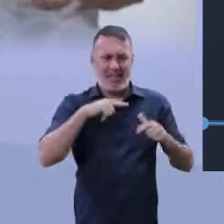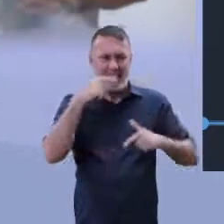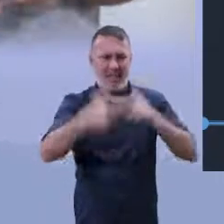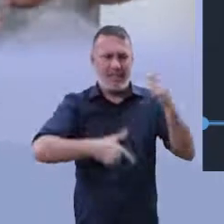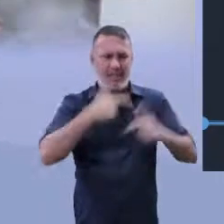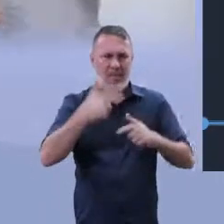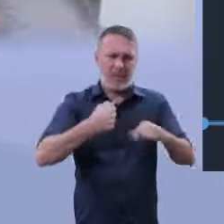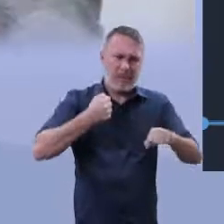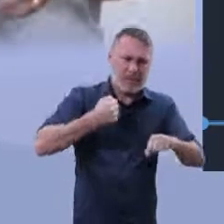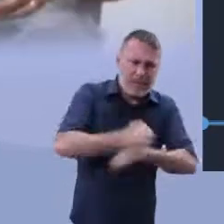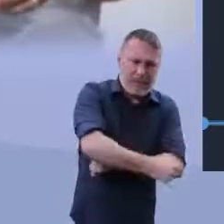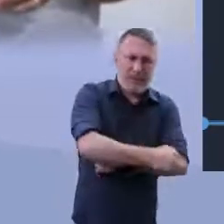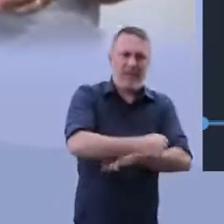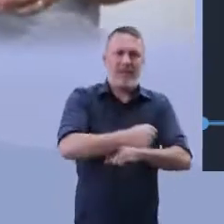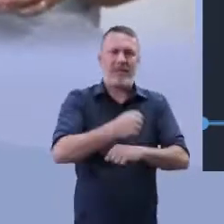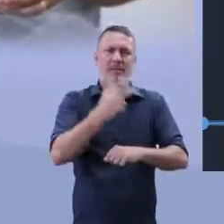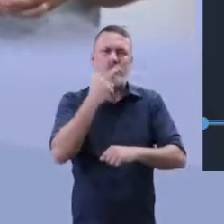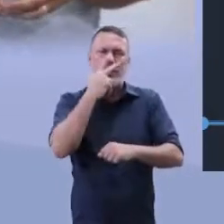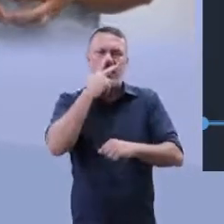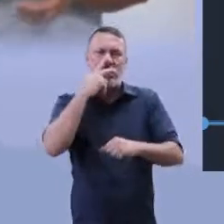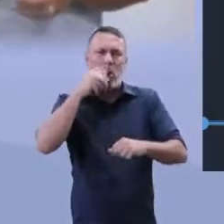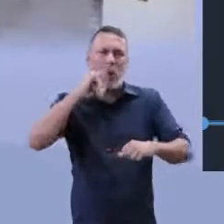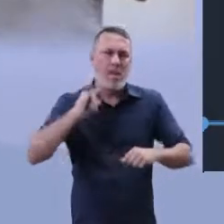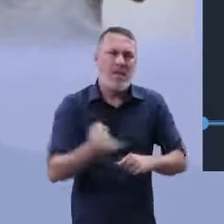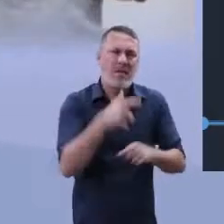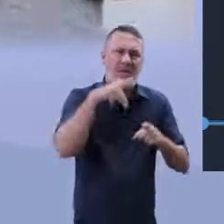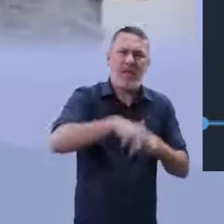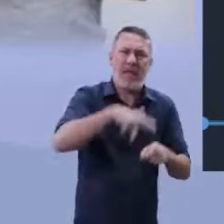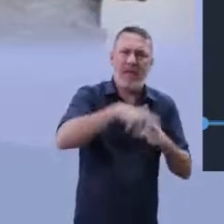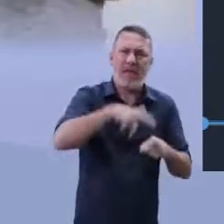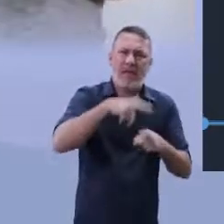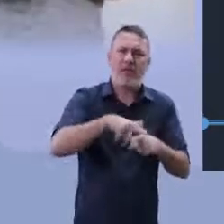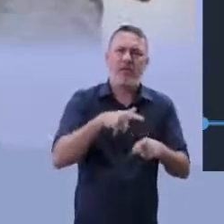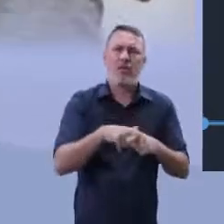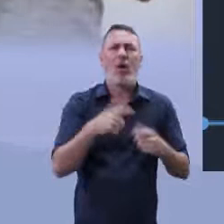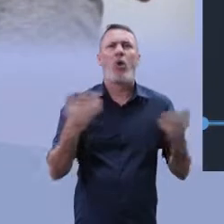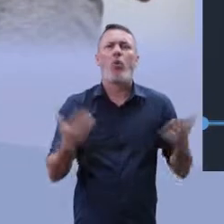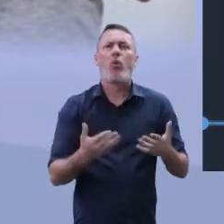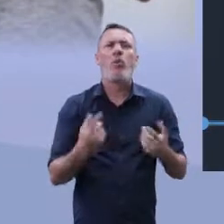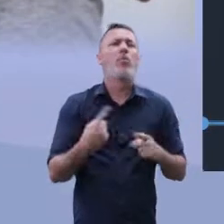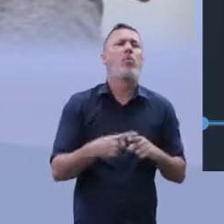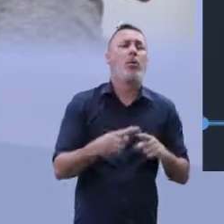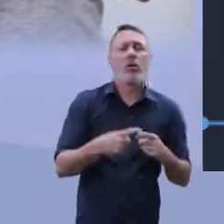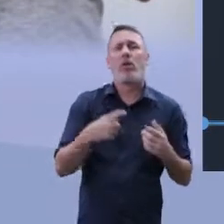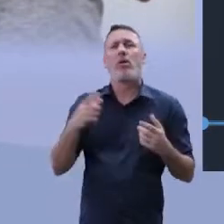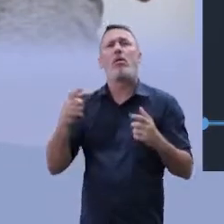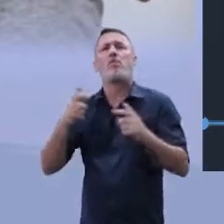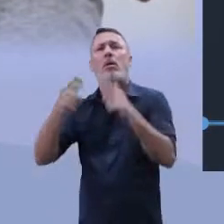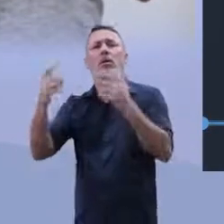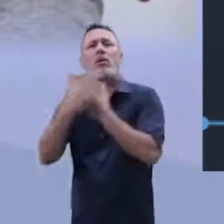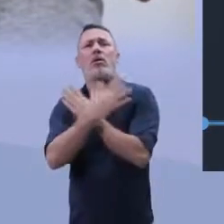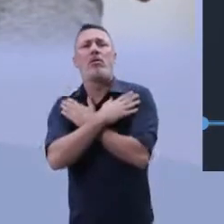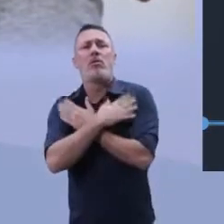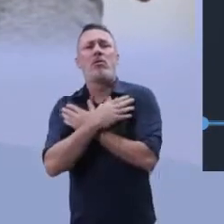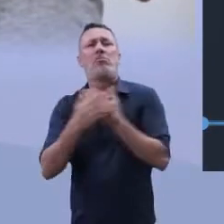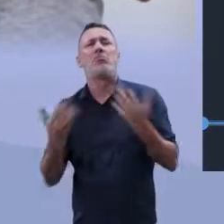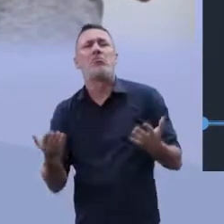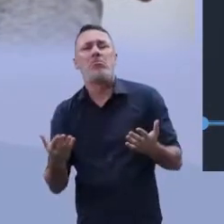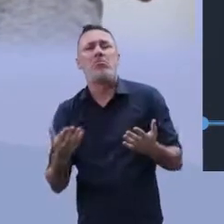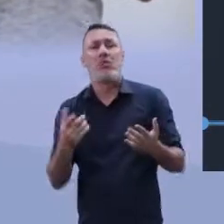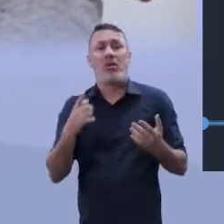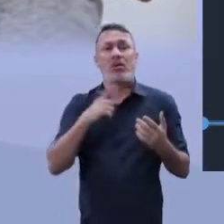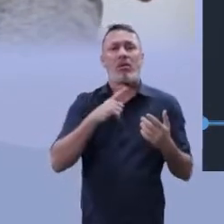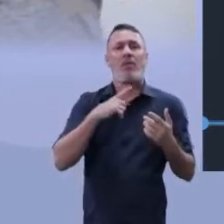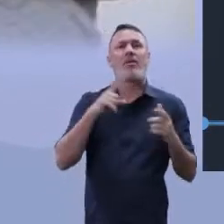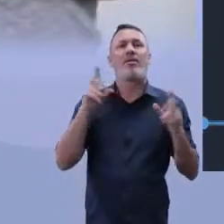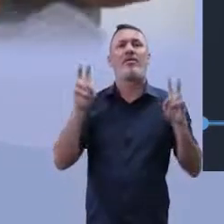a ver o trabalho escravo com o trabalho de hoje? Por que algumas pessoas estão fora do mercado de trabalho? O que seria a Revolução